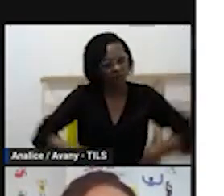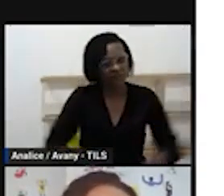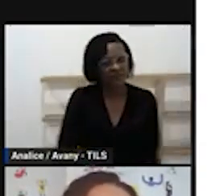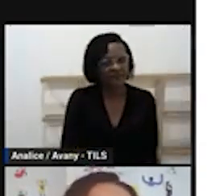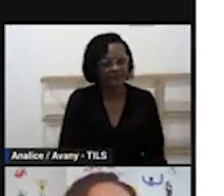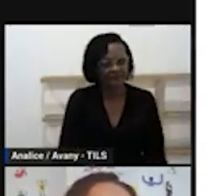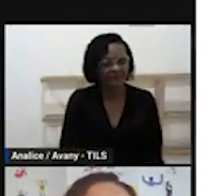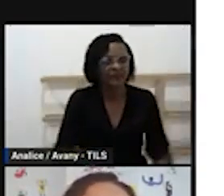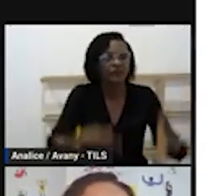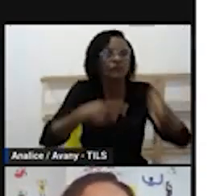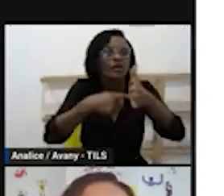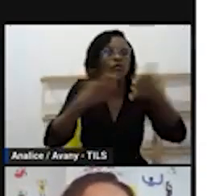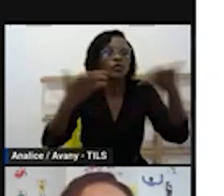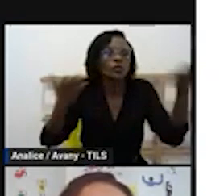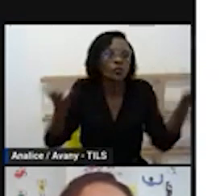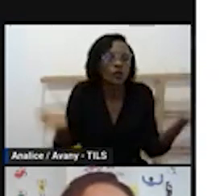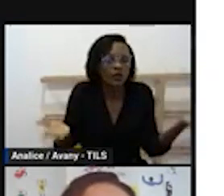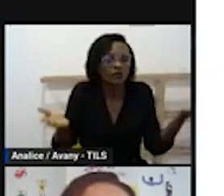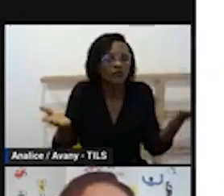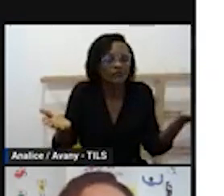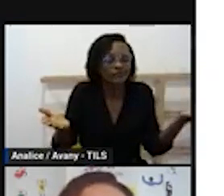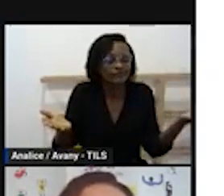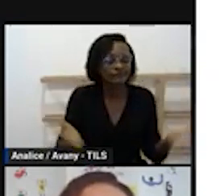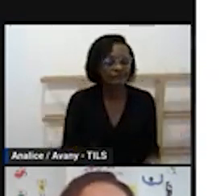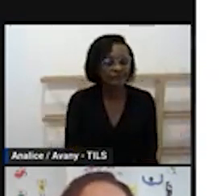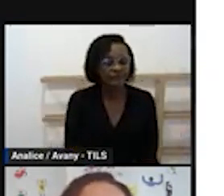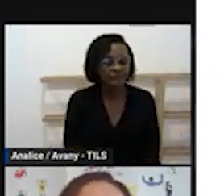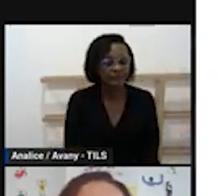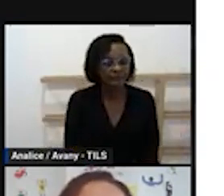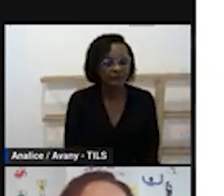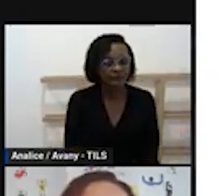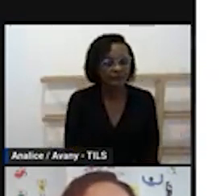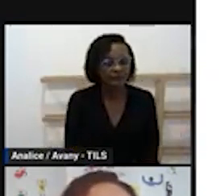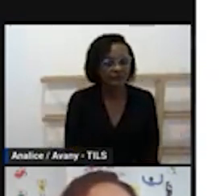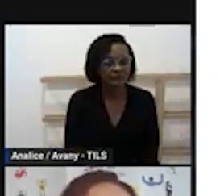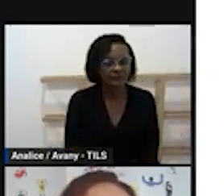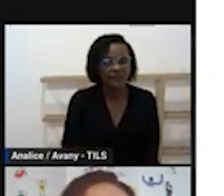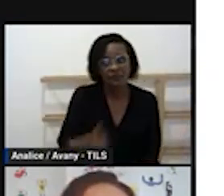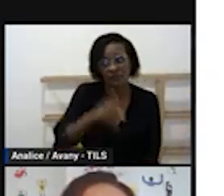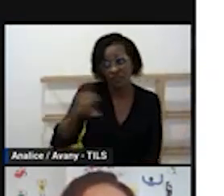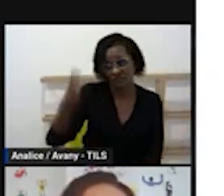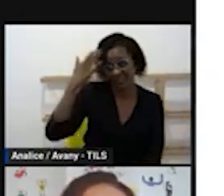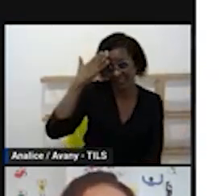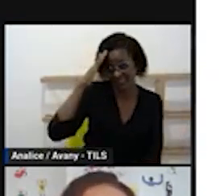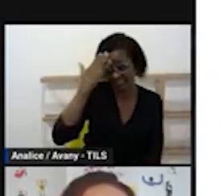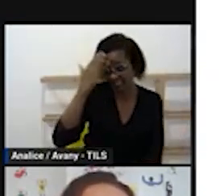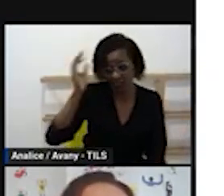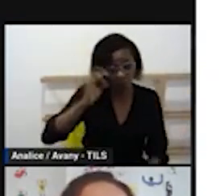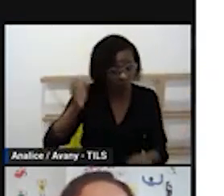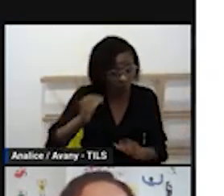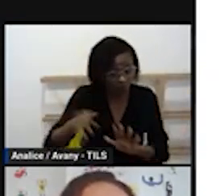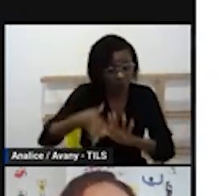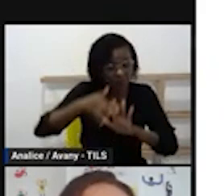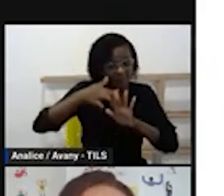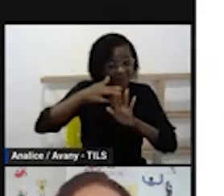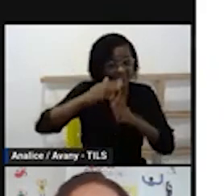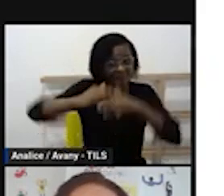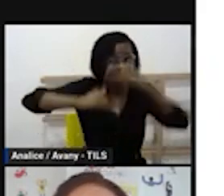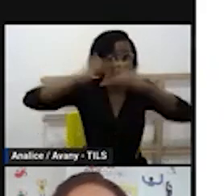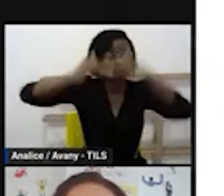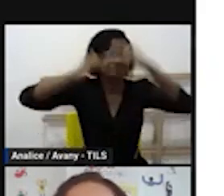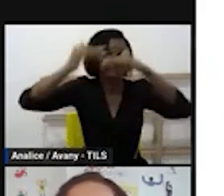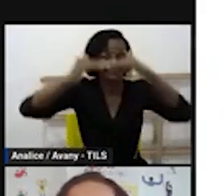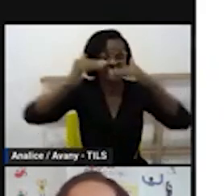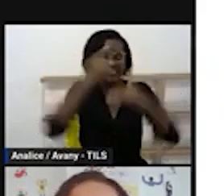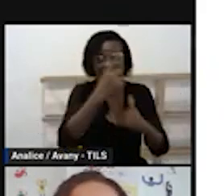não é esse o objetivo o objetivo nosso aqui é que vocês entendam com esse processo pedagógico que vocês construam a rotina de